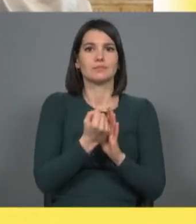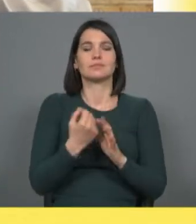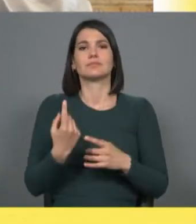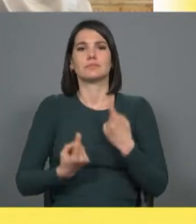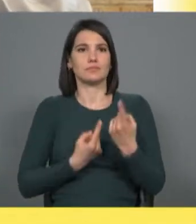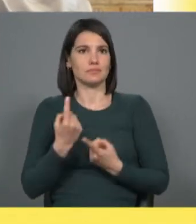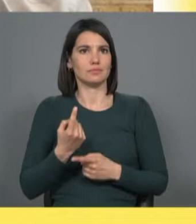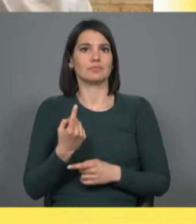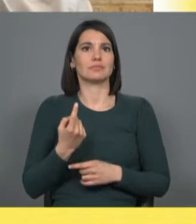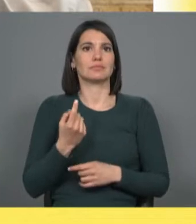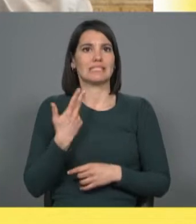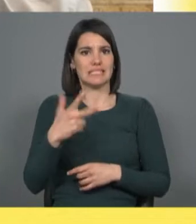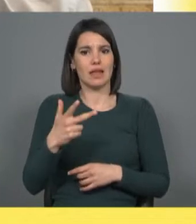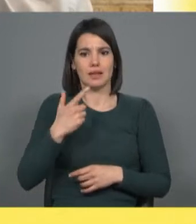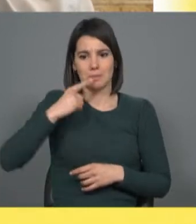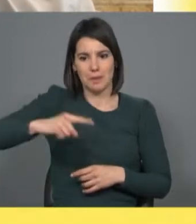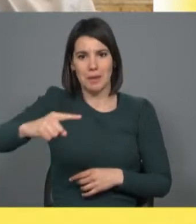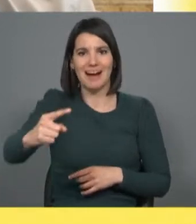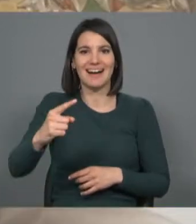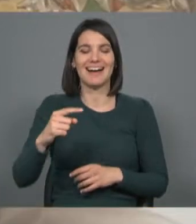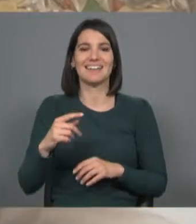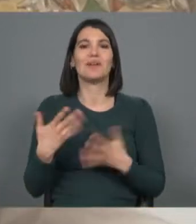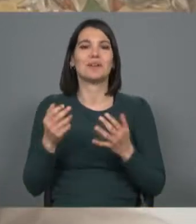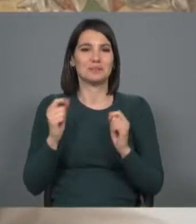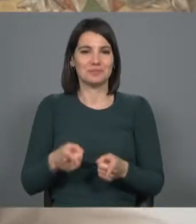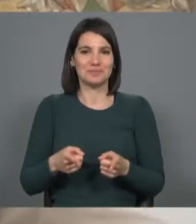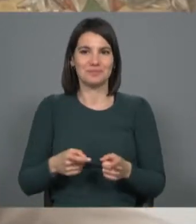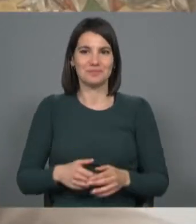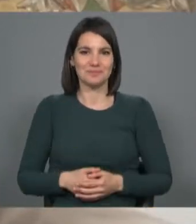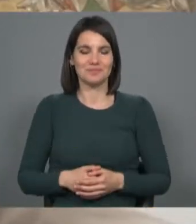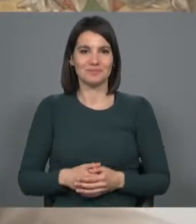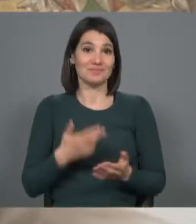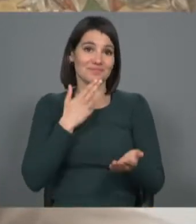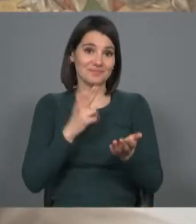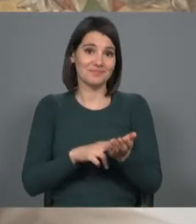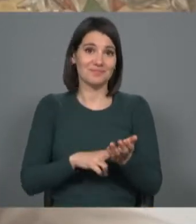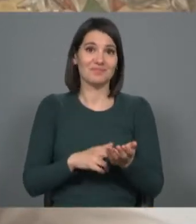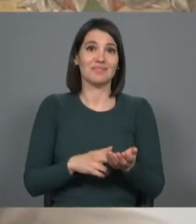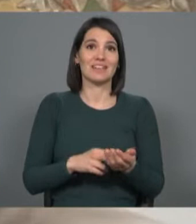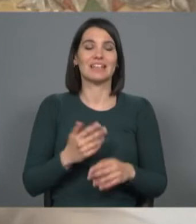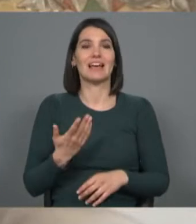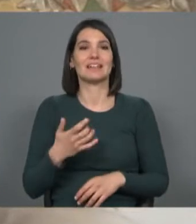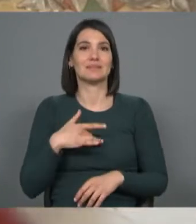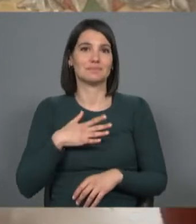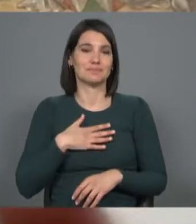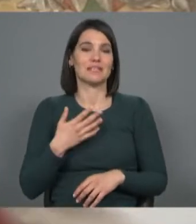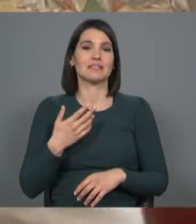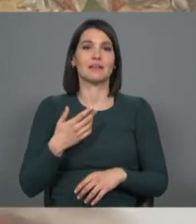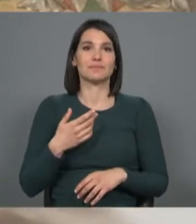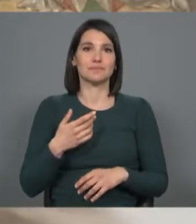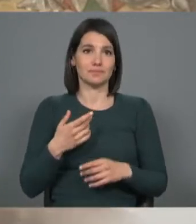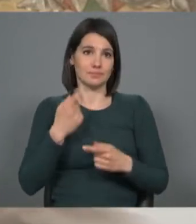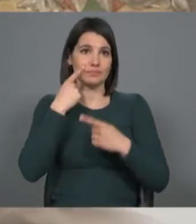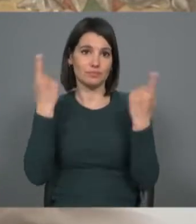vezes centenárias. Por qual vamos começar? É verdade. A INCM é uma empresa de capitais exclusivamente